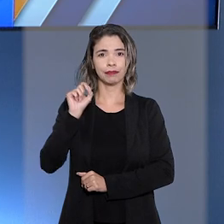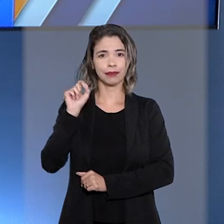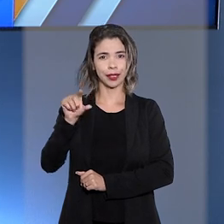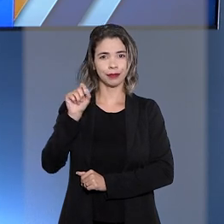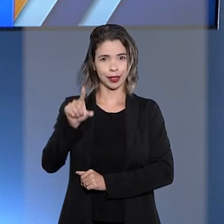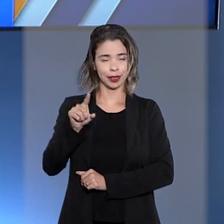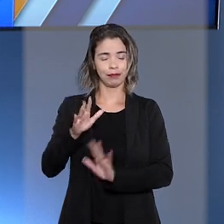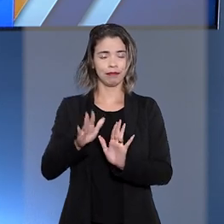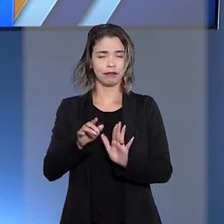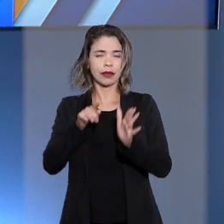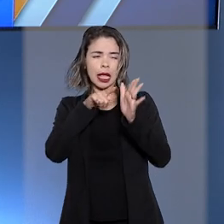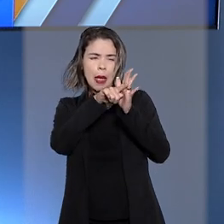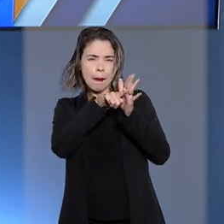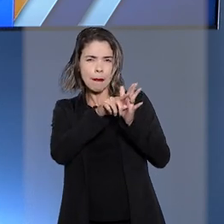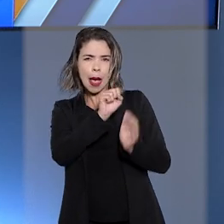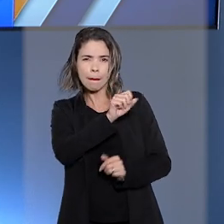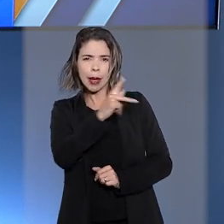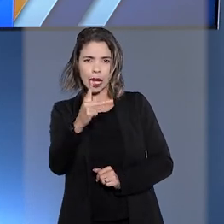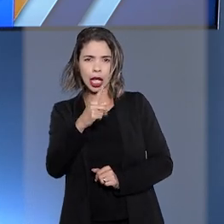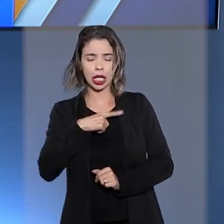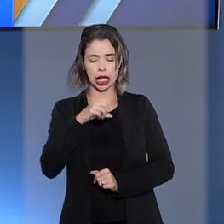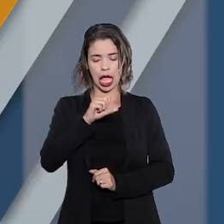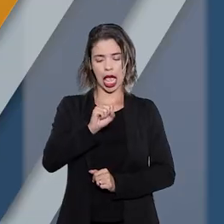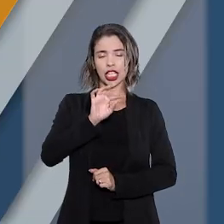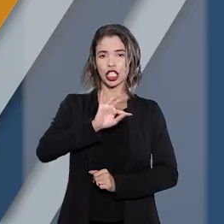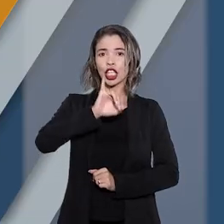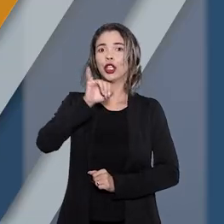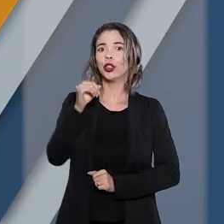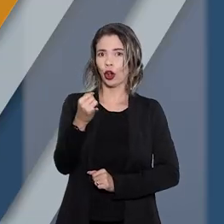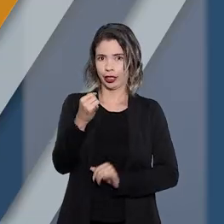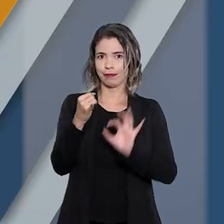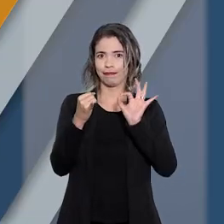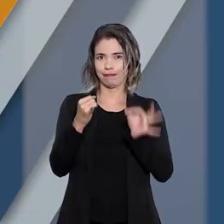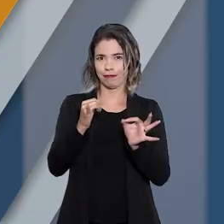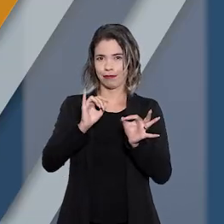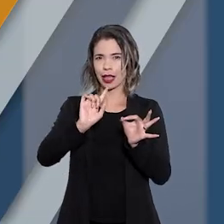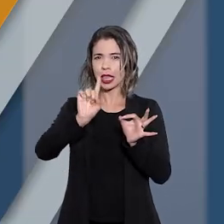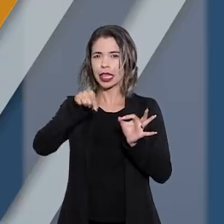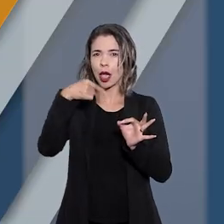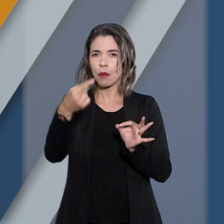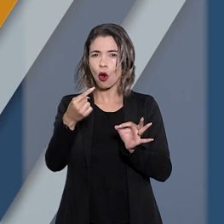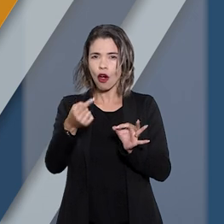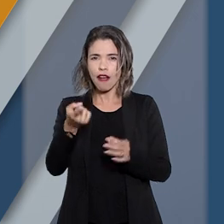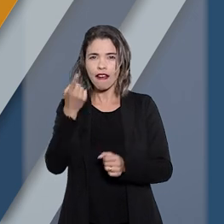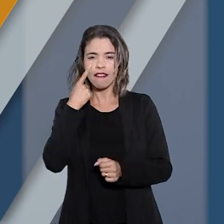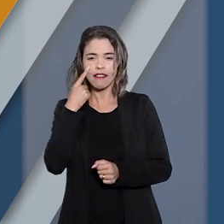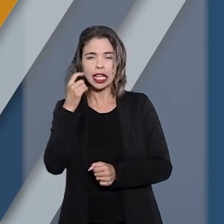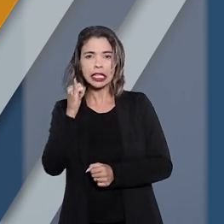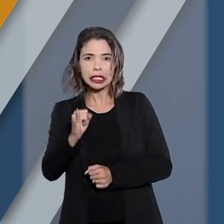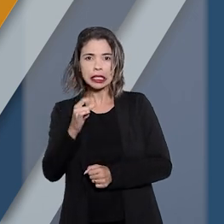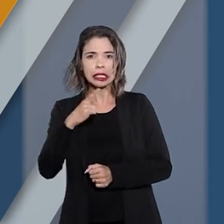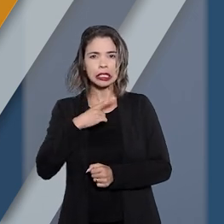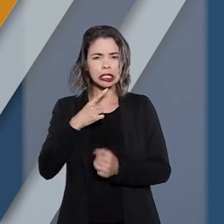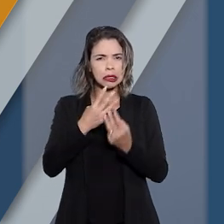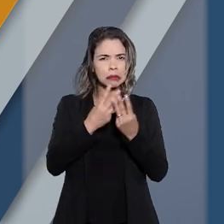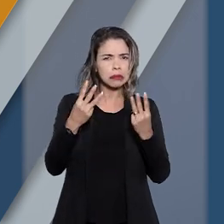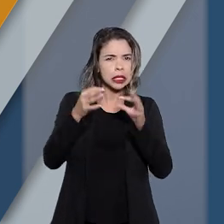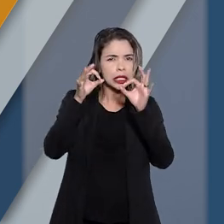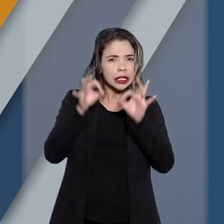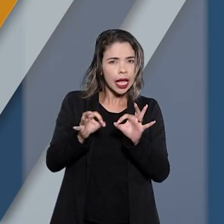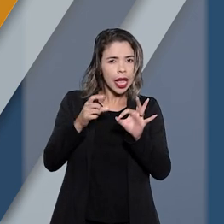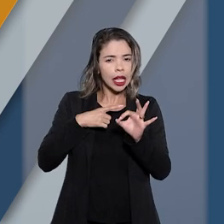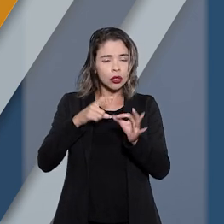no aplicativo Superior Tribunal de Justiça. Depois, confira se o endereço está verificado e clique em